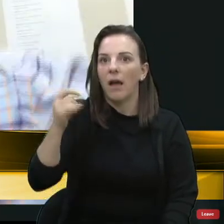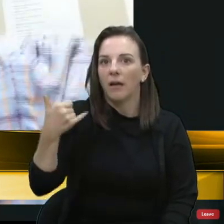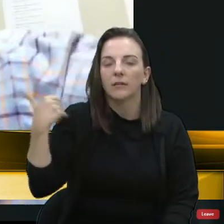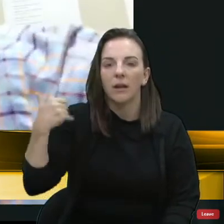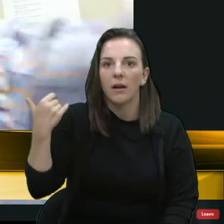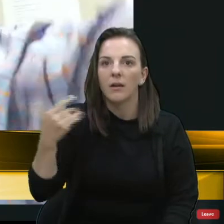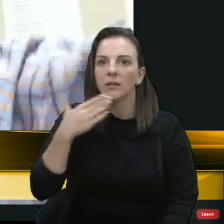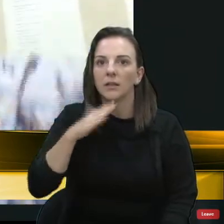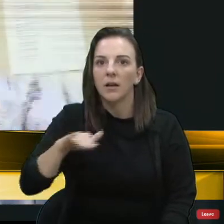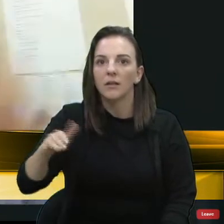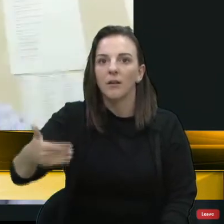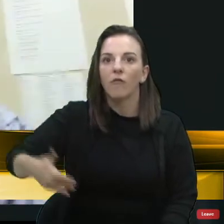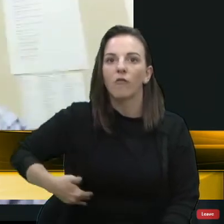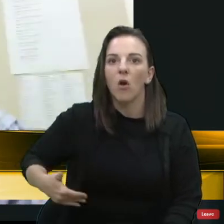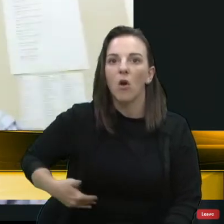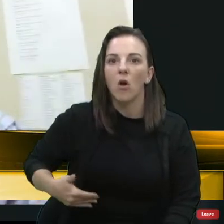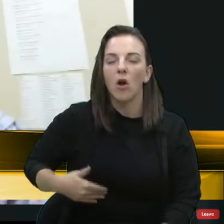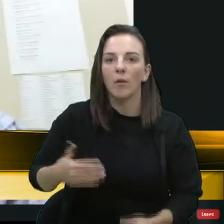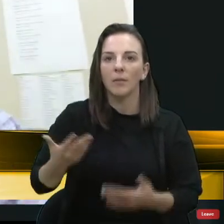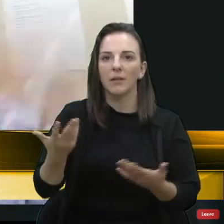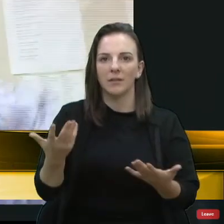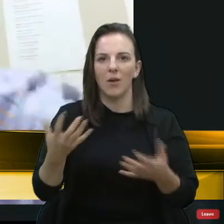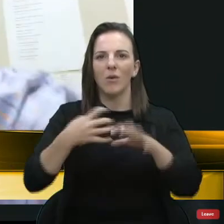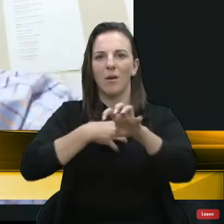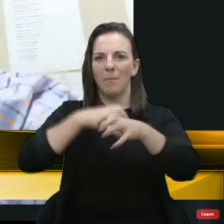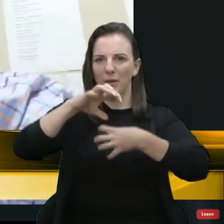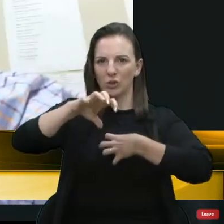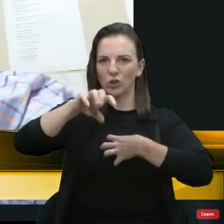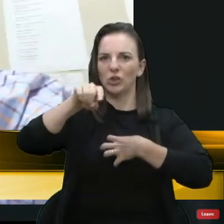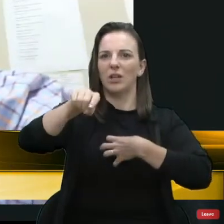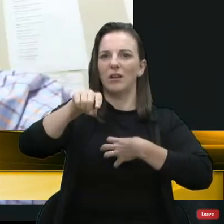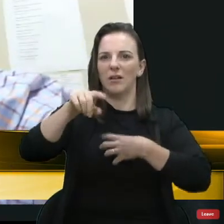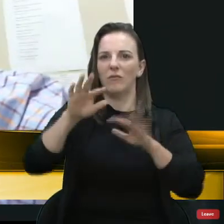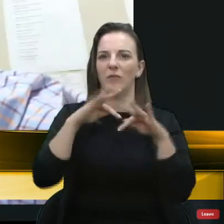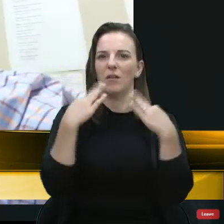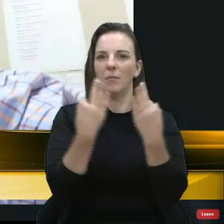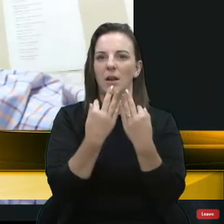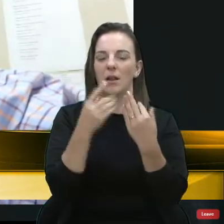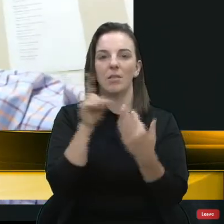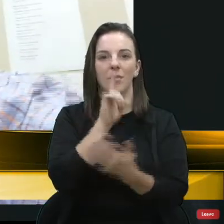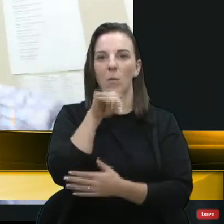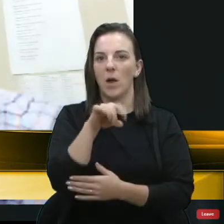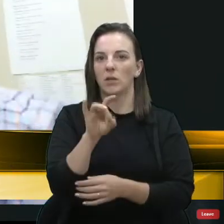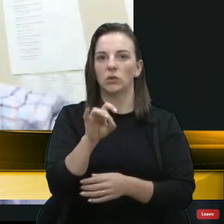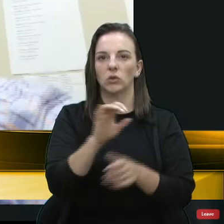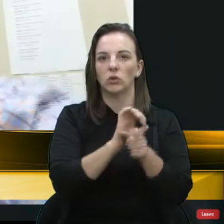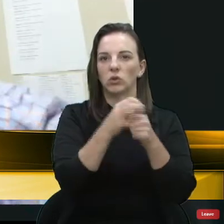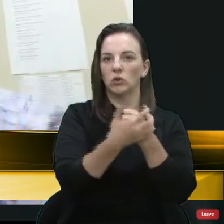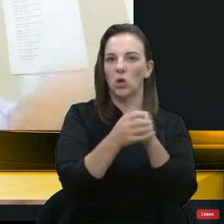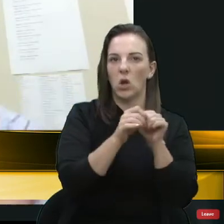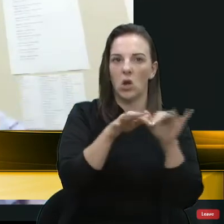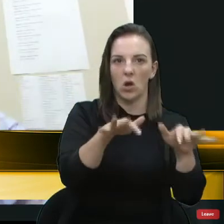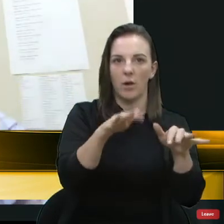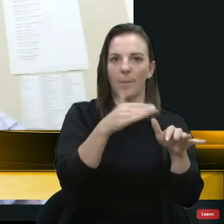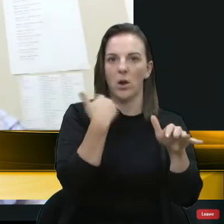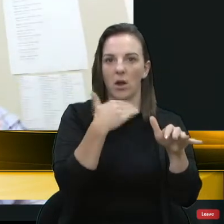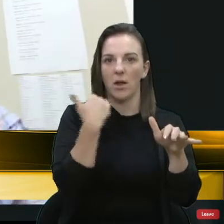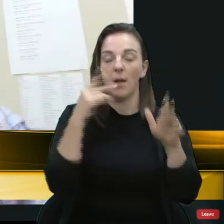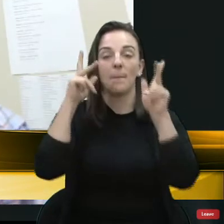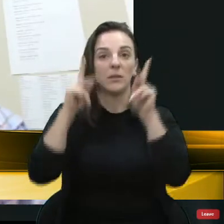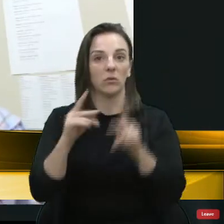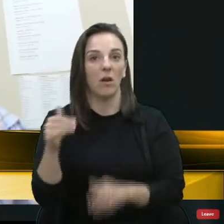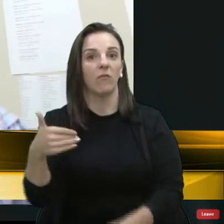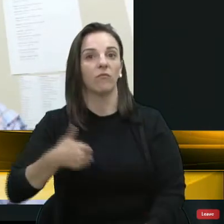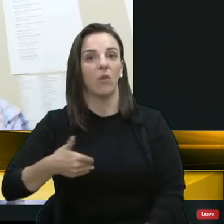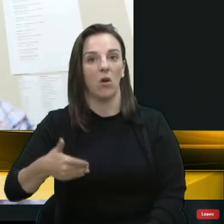coloque no lugar daquela família que está desempregada. Então, não é o seu coronavírus que vai matar. As pessoas vão morrer de fome, então é